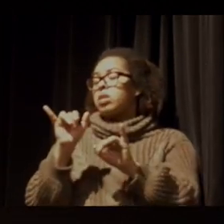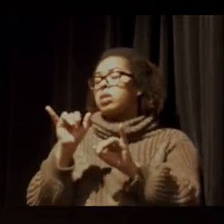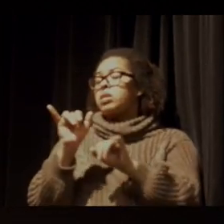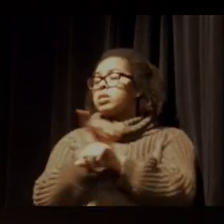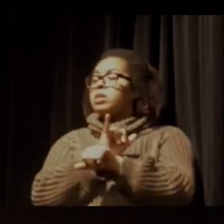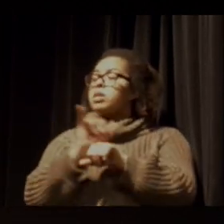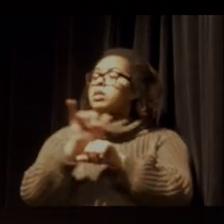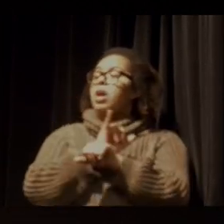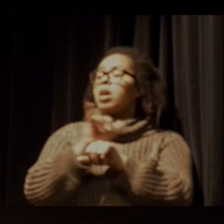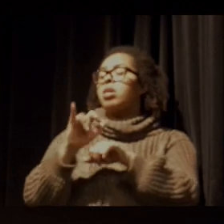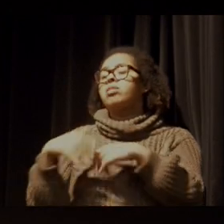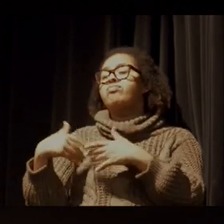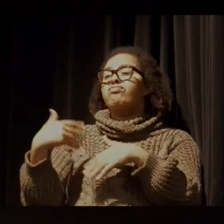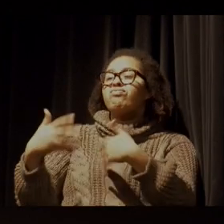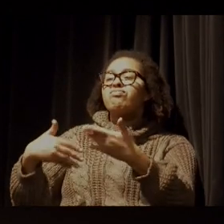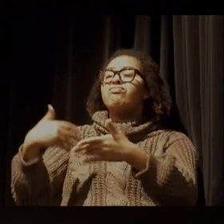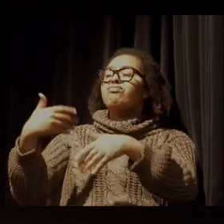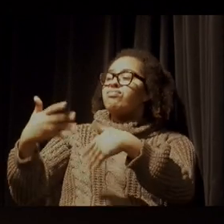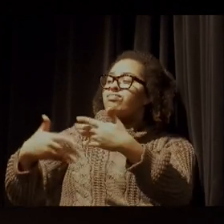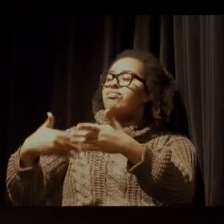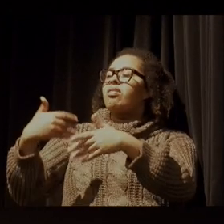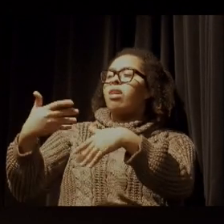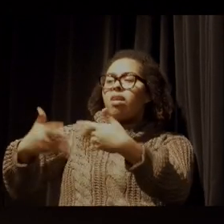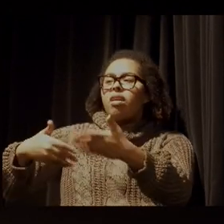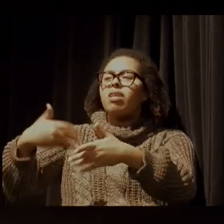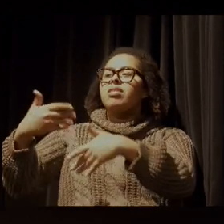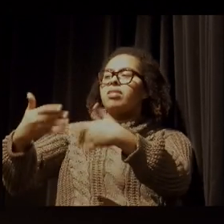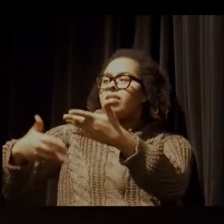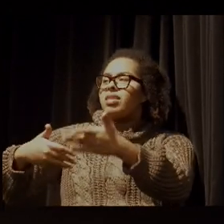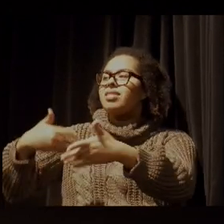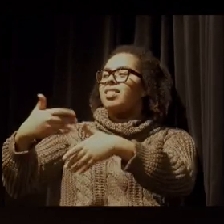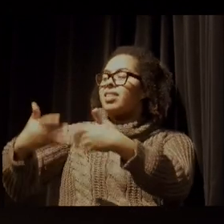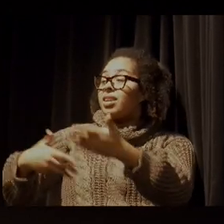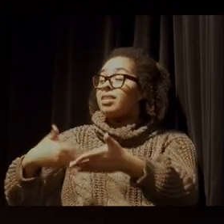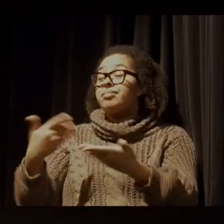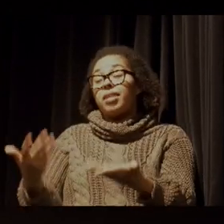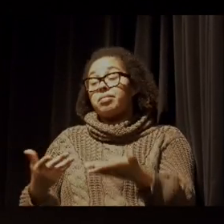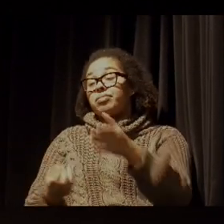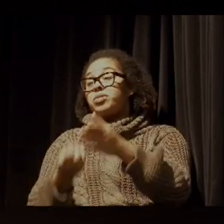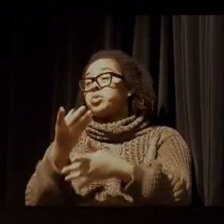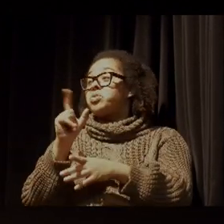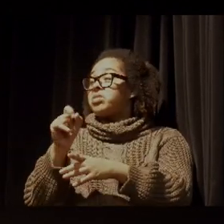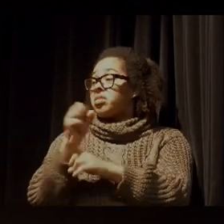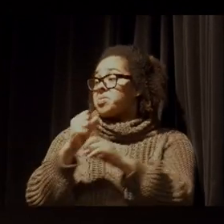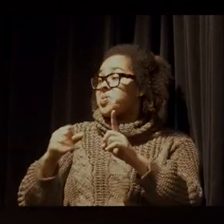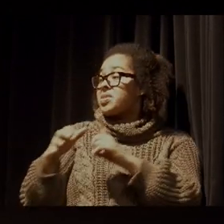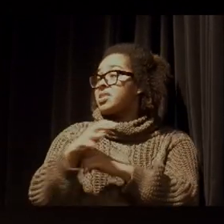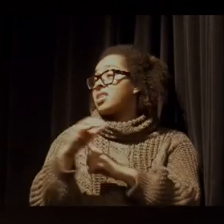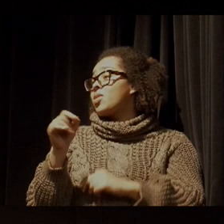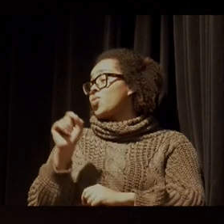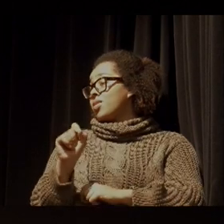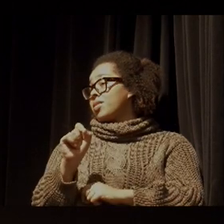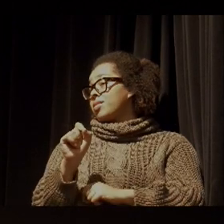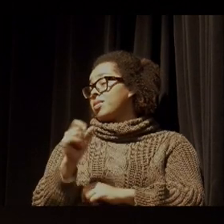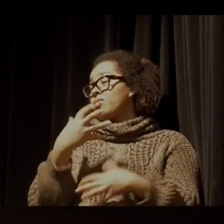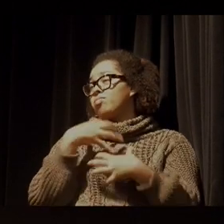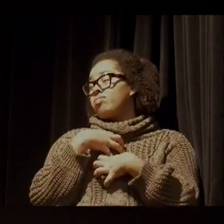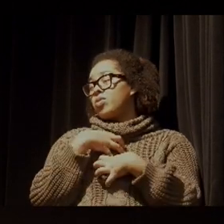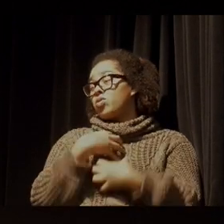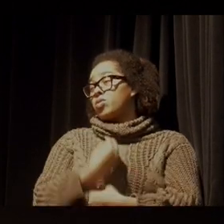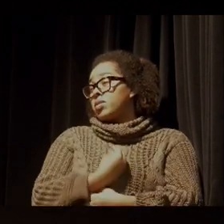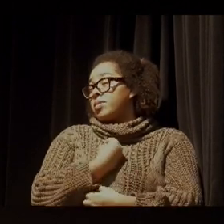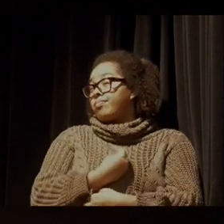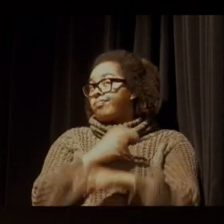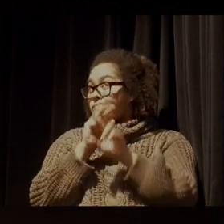ir postergando e adiando. E aí a gente tem uma sociedade que é um modo de vida,